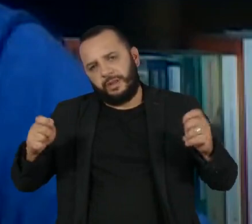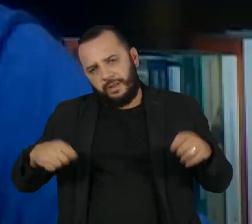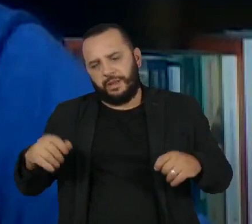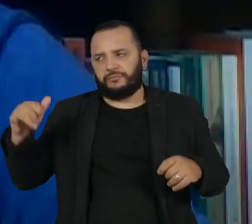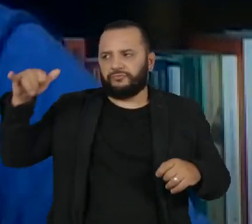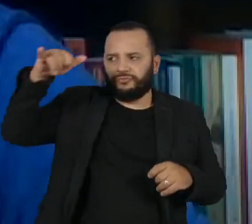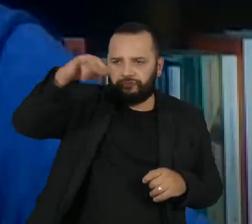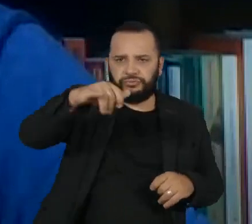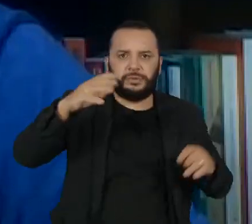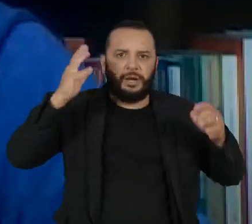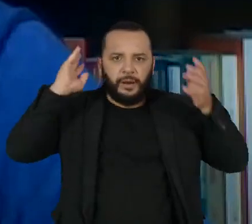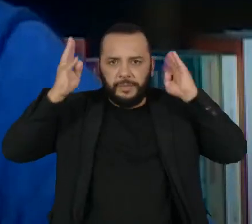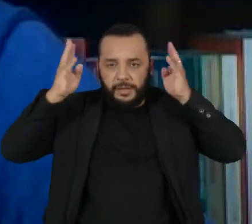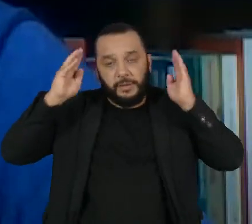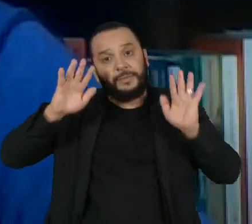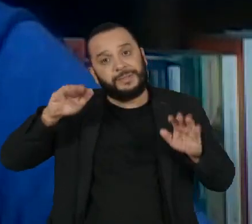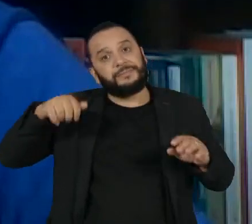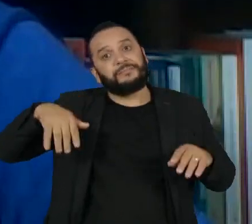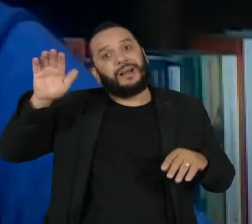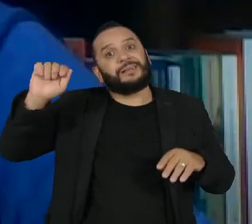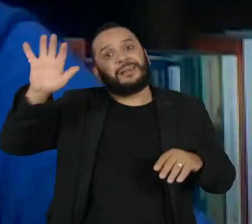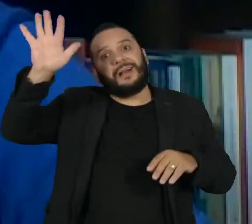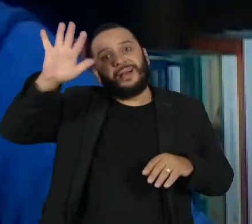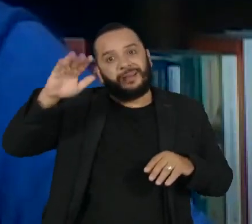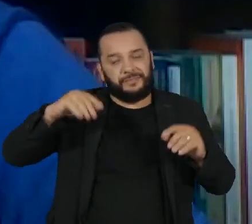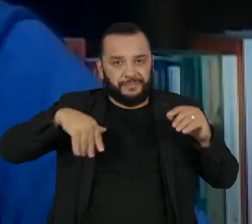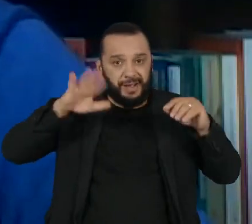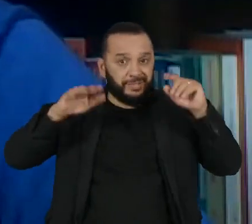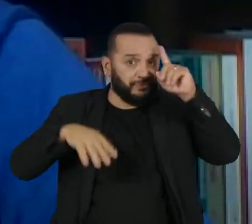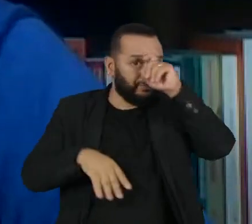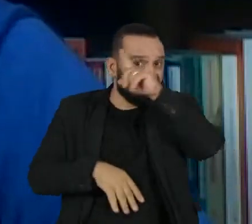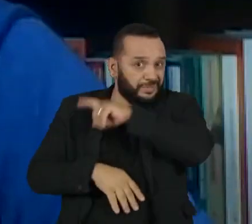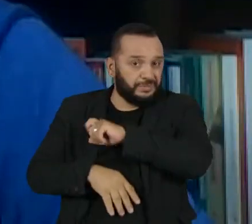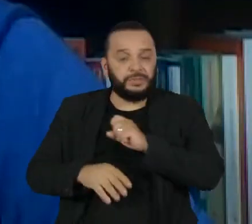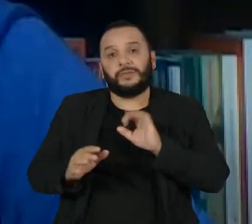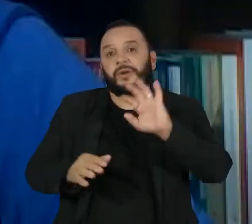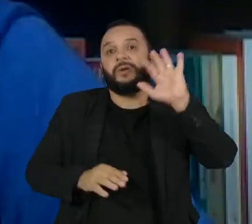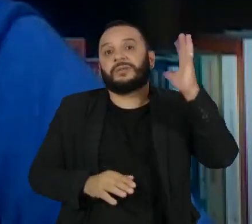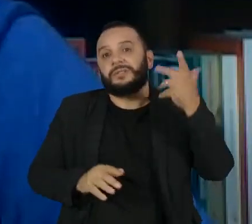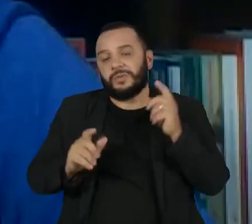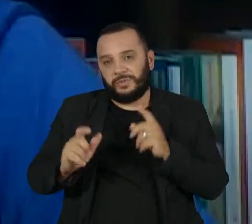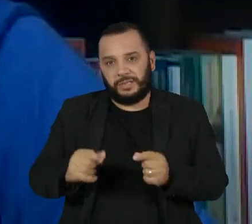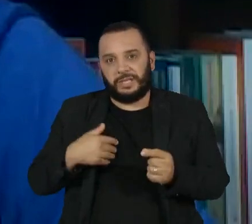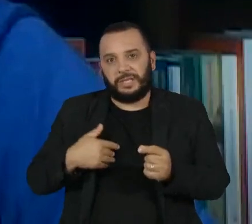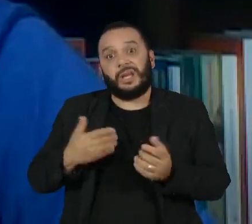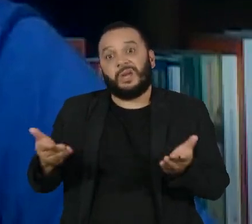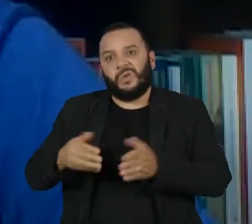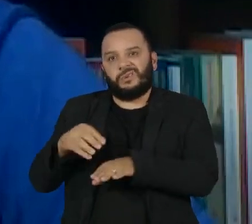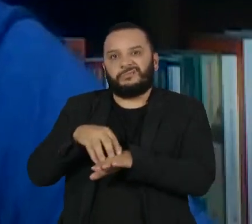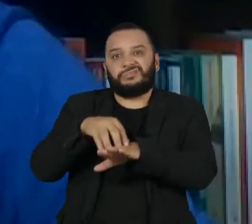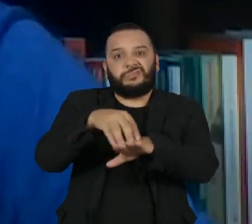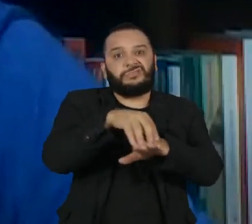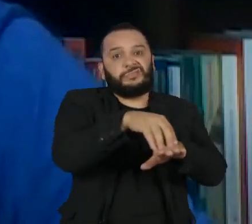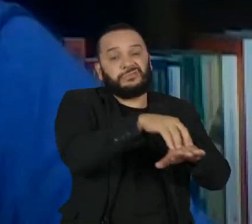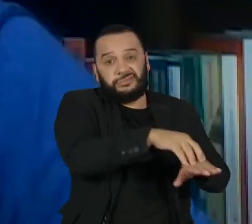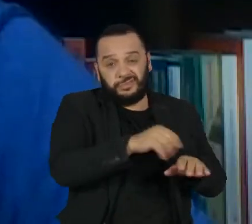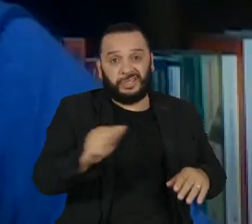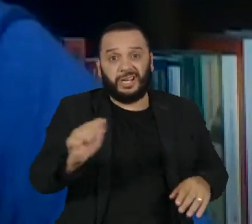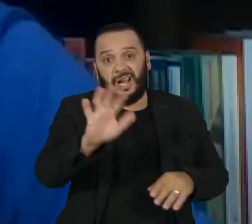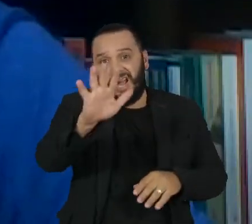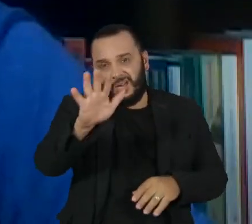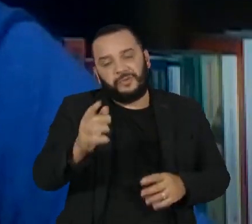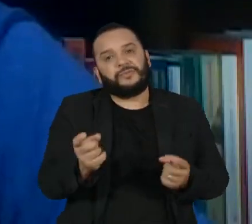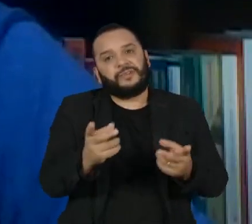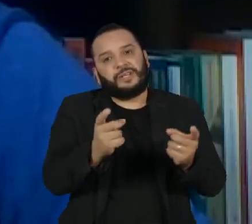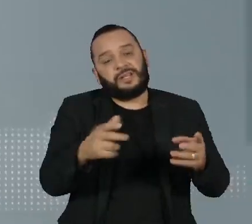distribuição logística, elas são mais caras e mais difíceis. Logo, o que deve acontecer é o produto chegar mais caro para o varejista e ele